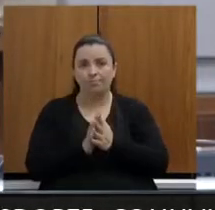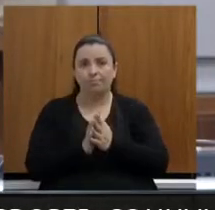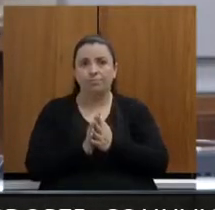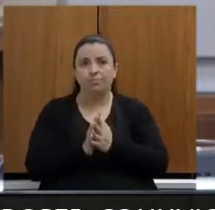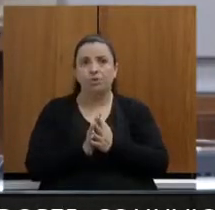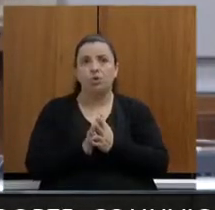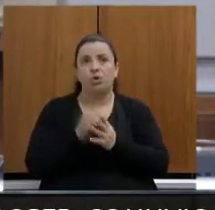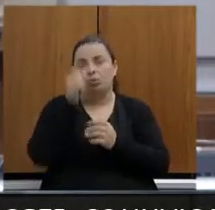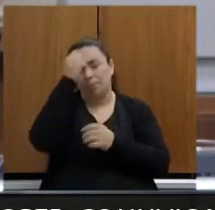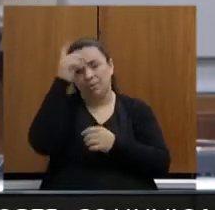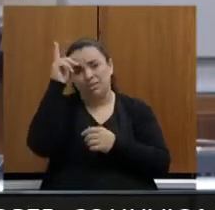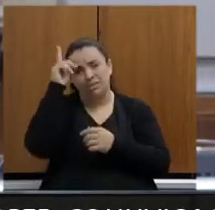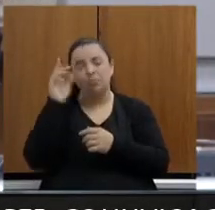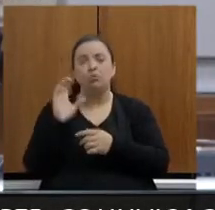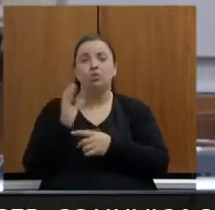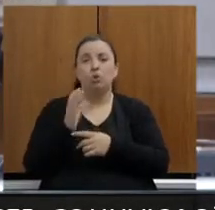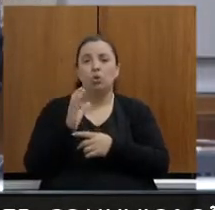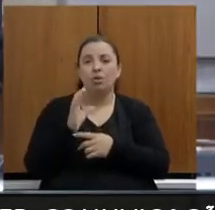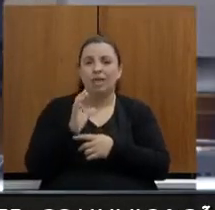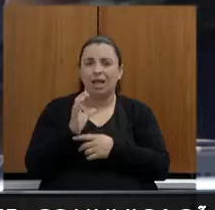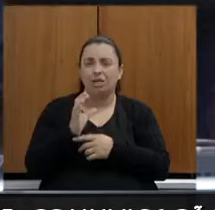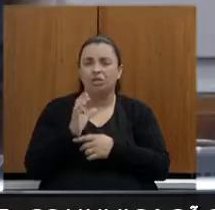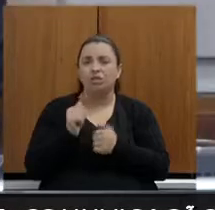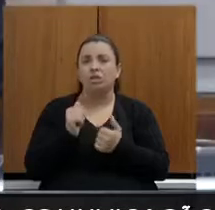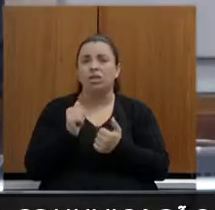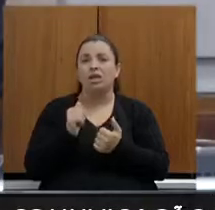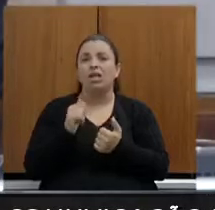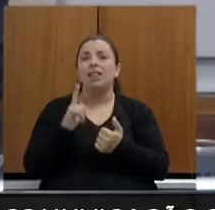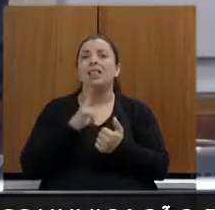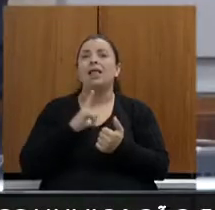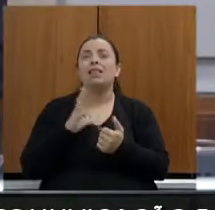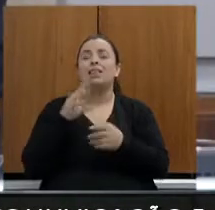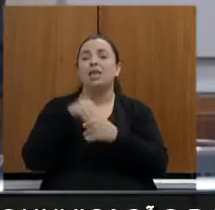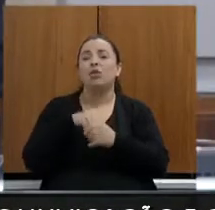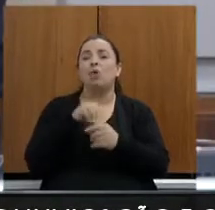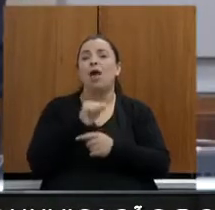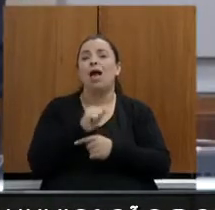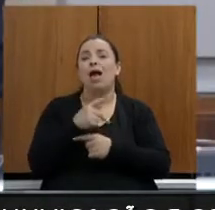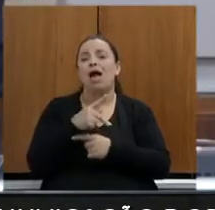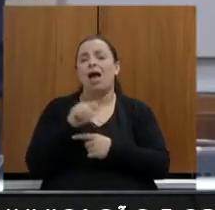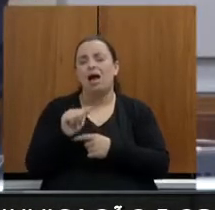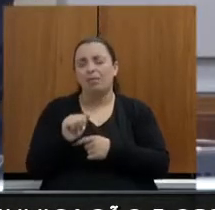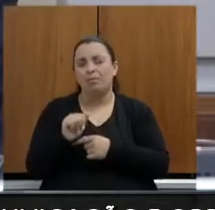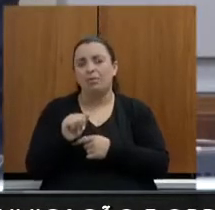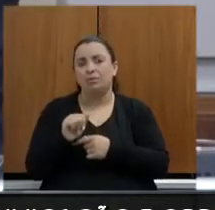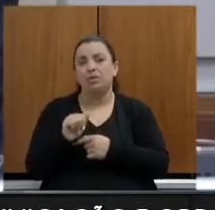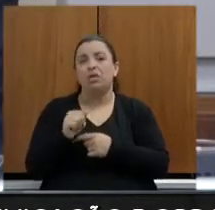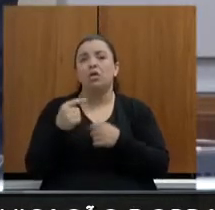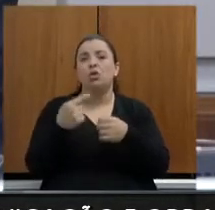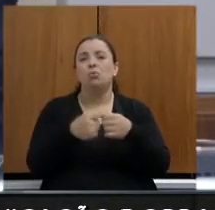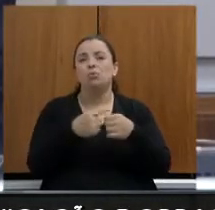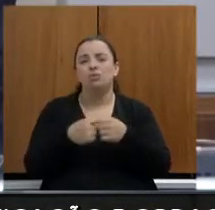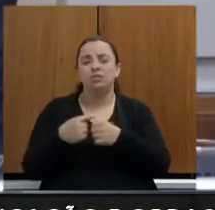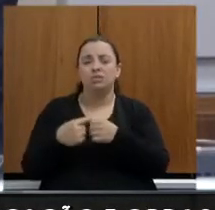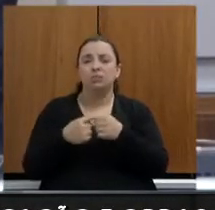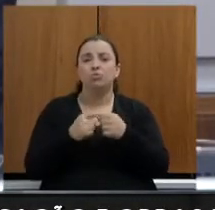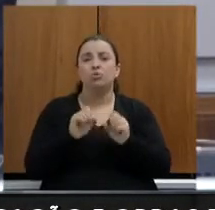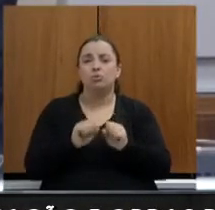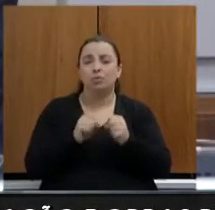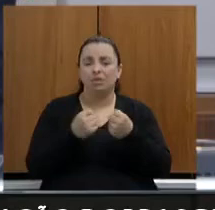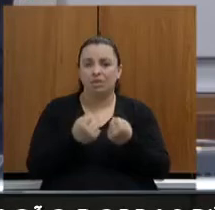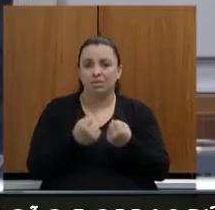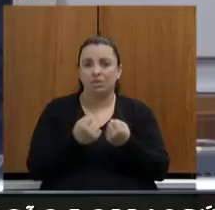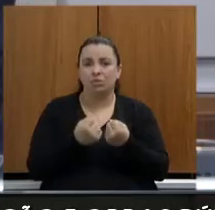60%, 70% do município está dentro da APA, Área de Proteção Ambiental Varza das Flores. Isso significa que